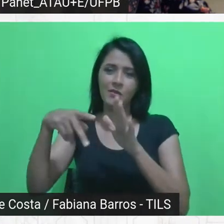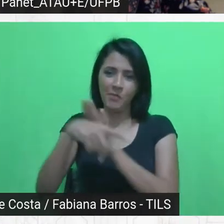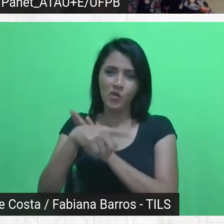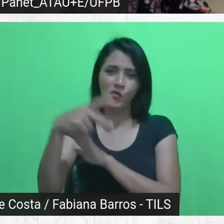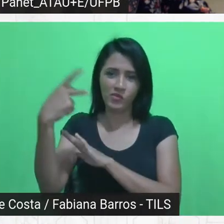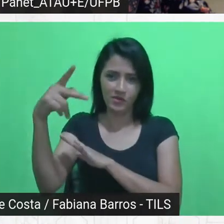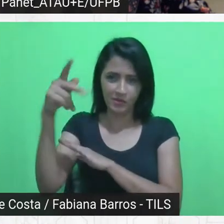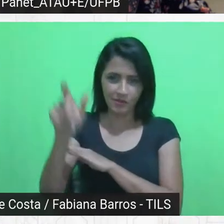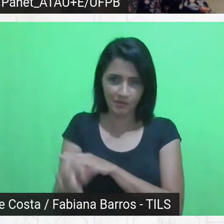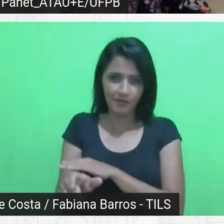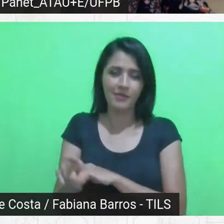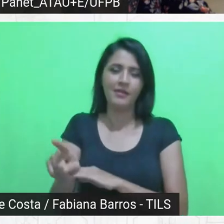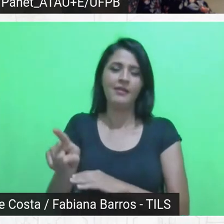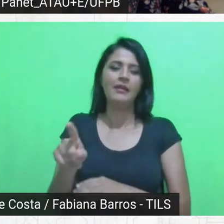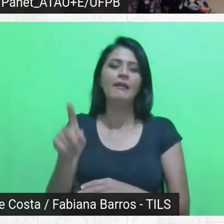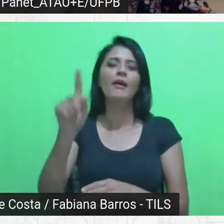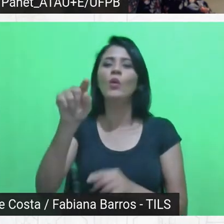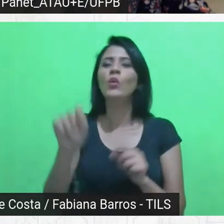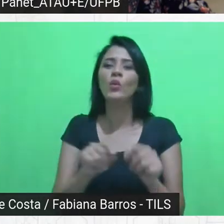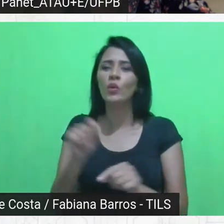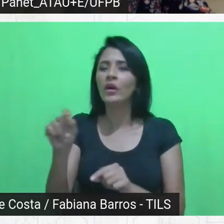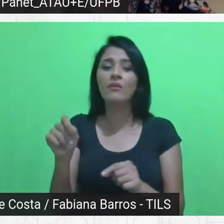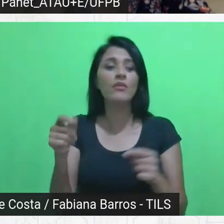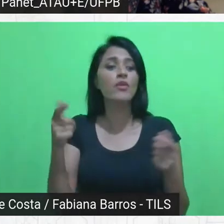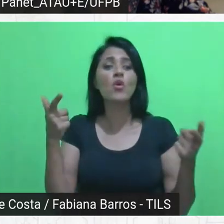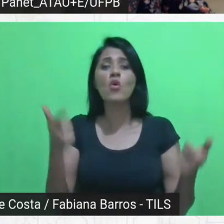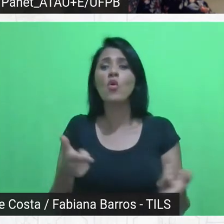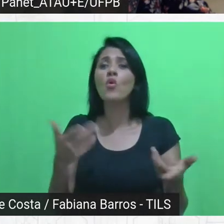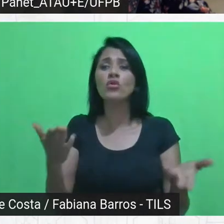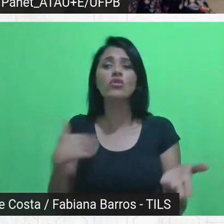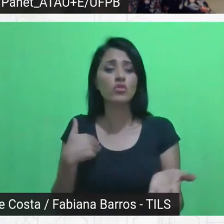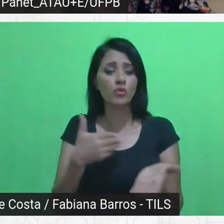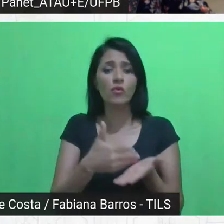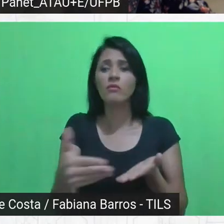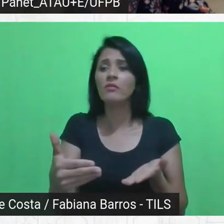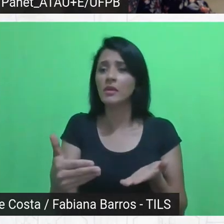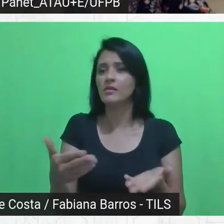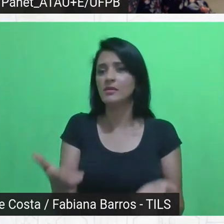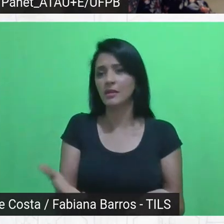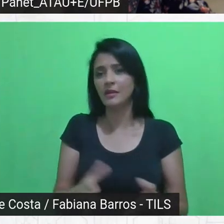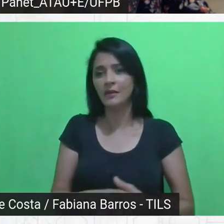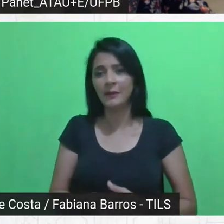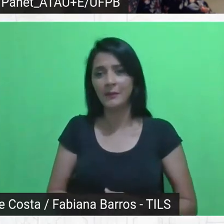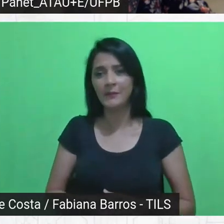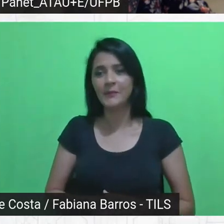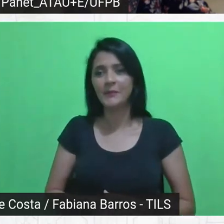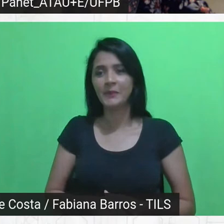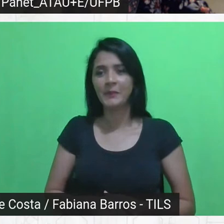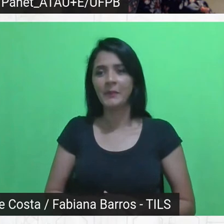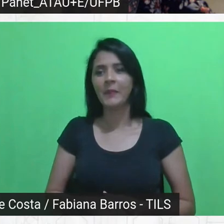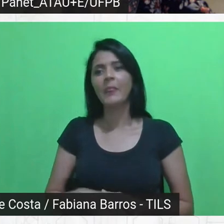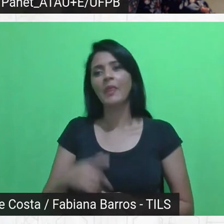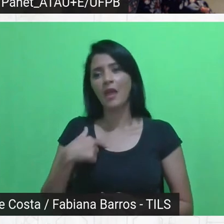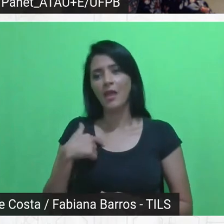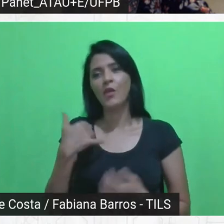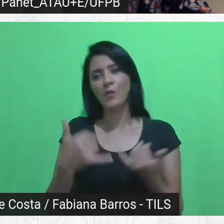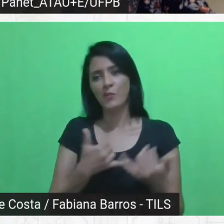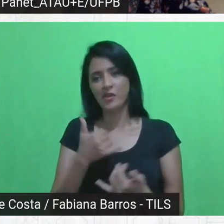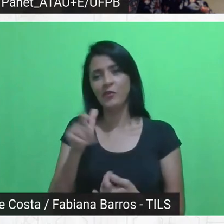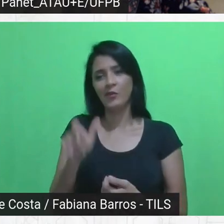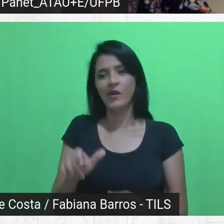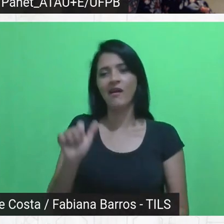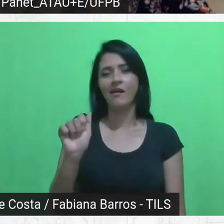é o seguinte, por onde é que a gente começa, né? E aí eu brinco com a Angela que